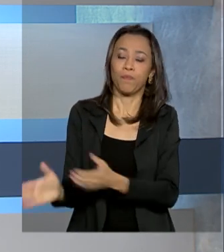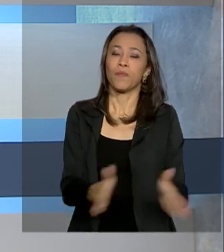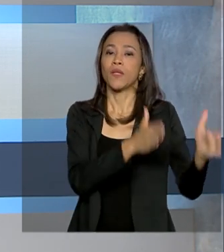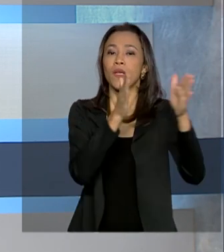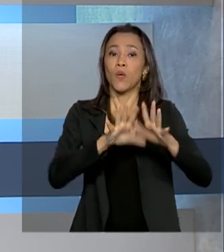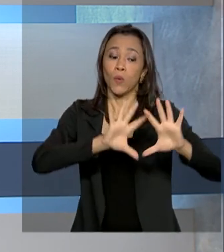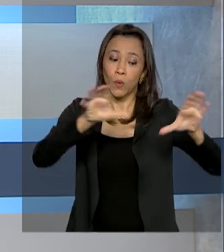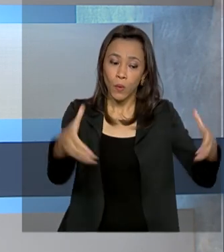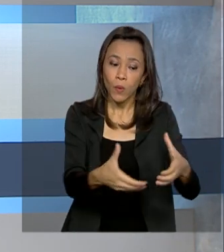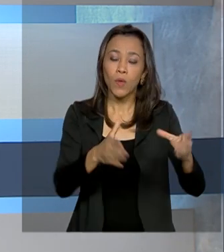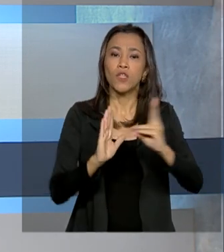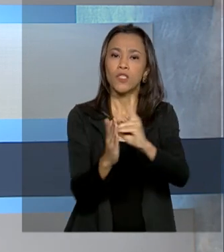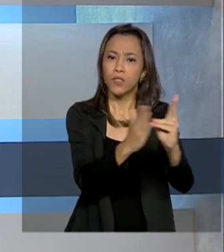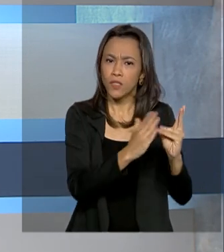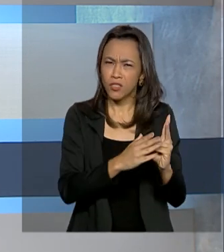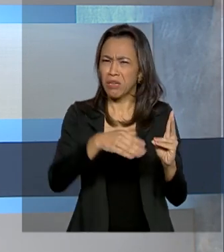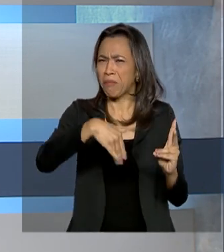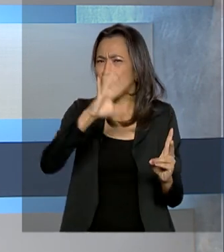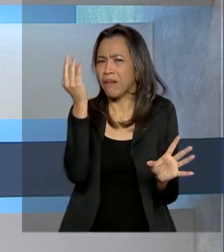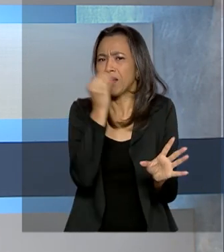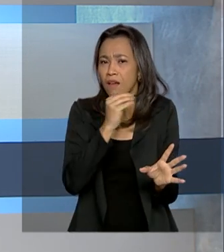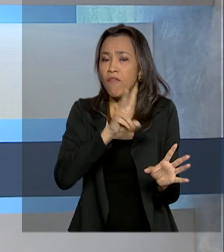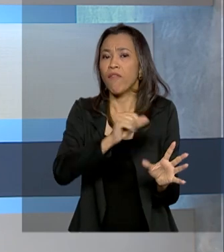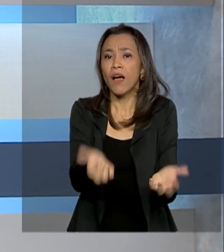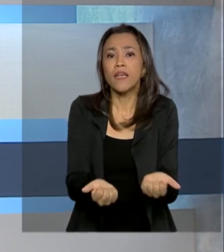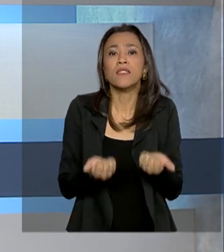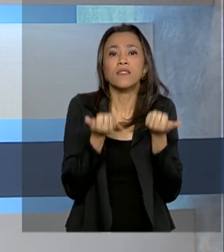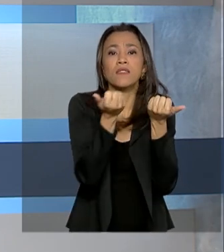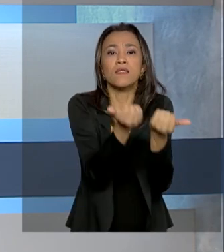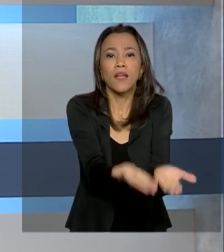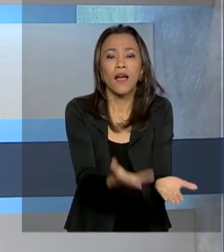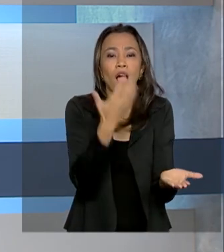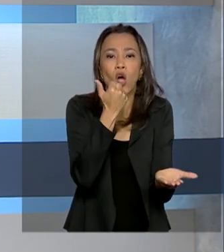indígena mais vulnerável nesse período receberá a doação de cestas básicas.